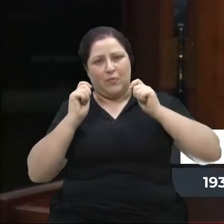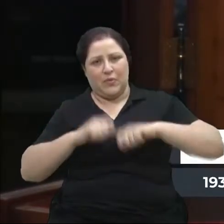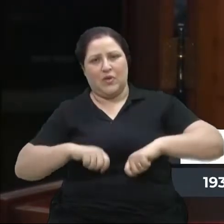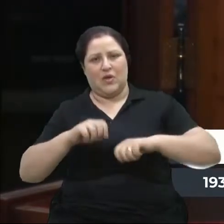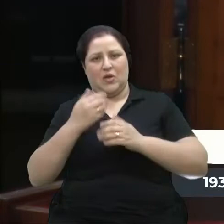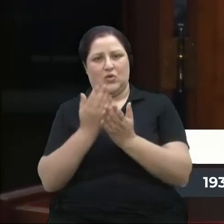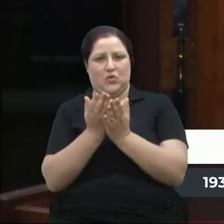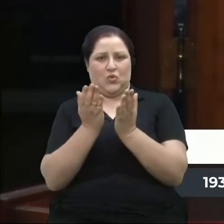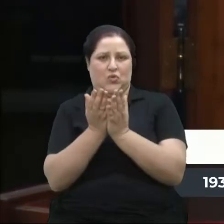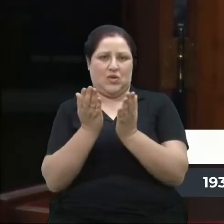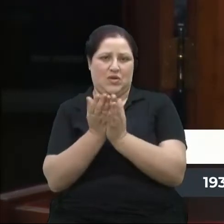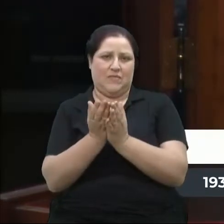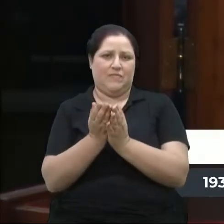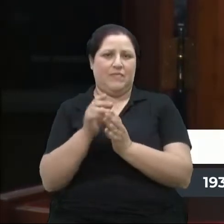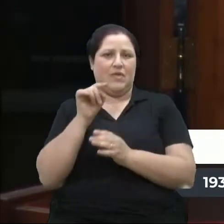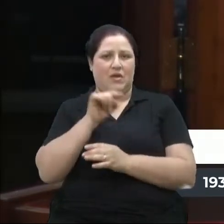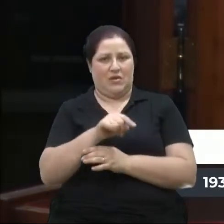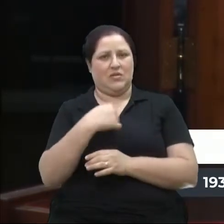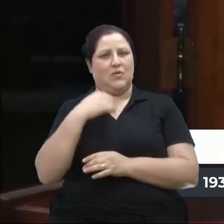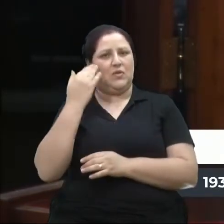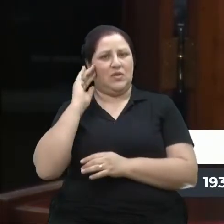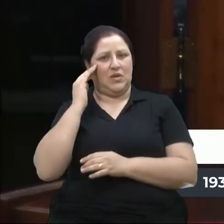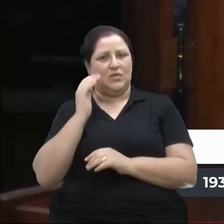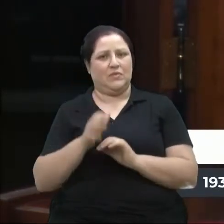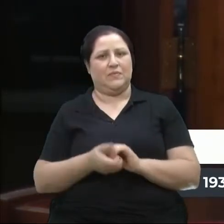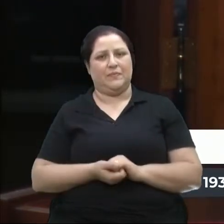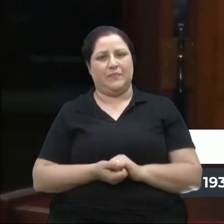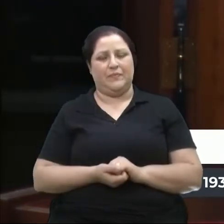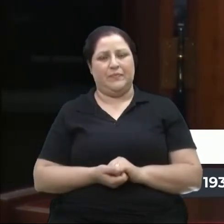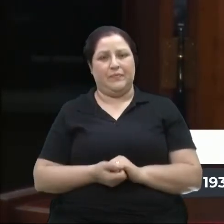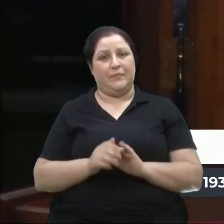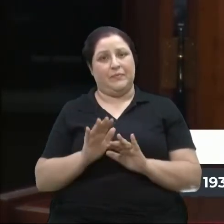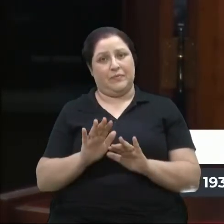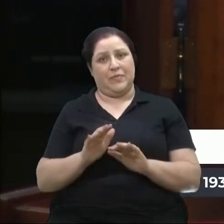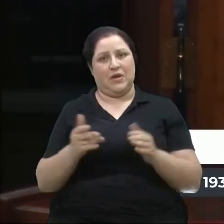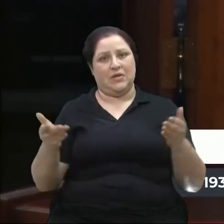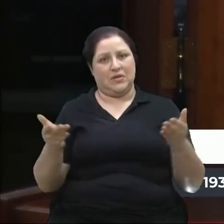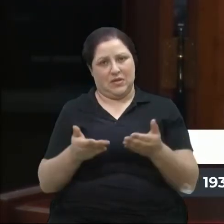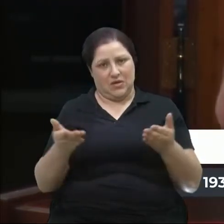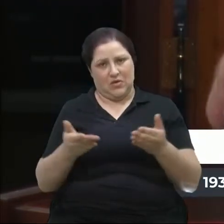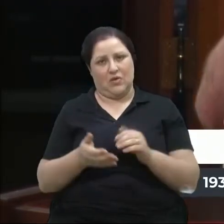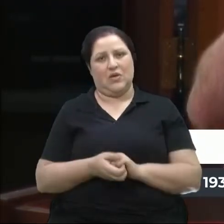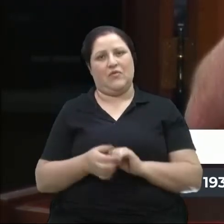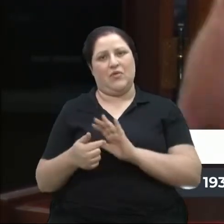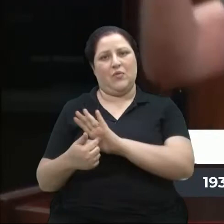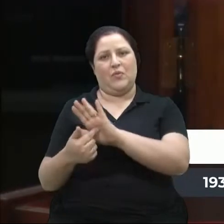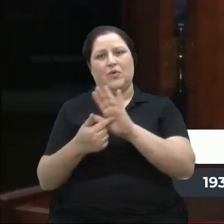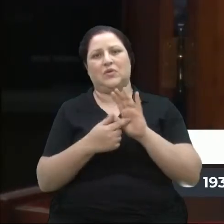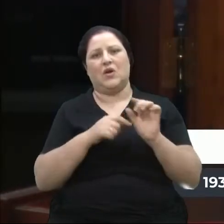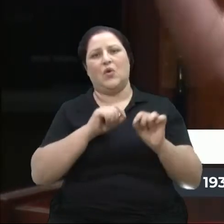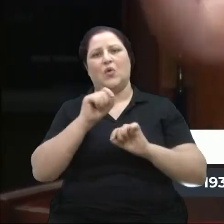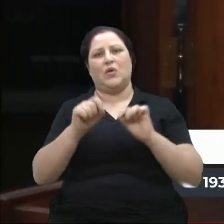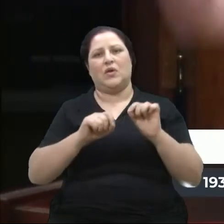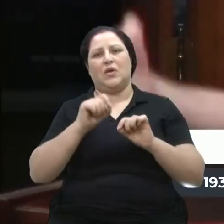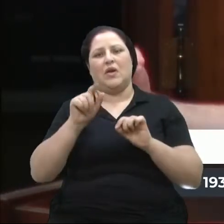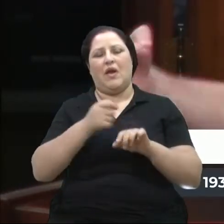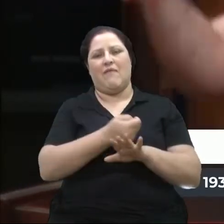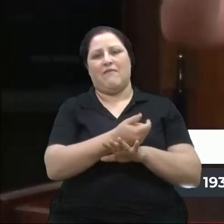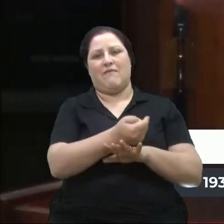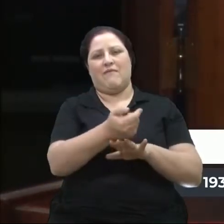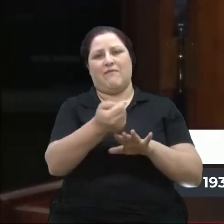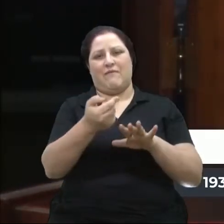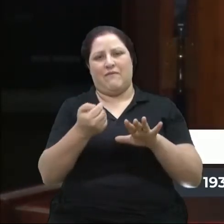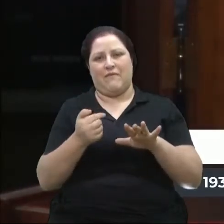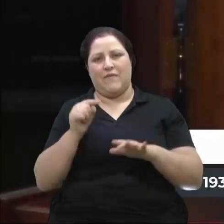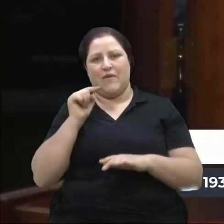E eu, esse pontinho aqui, eu entendo. Mas, agora eu vou mostrar o que é uma fake news.